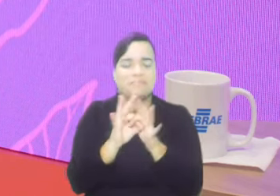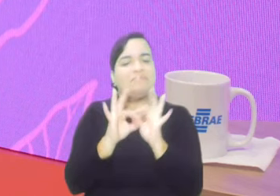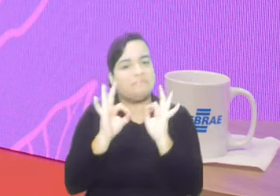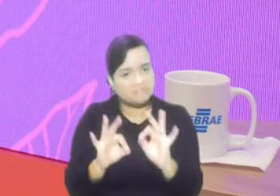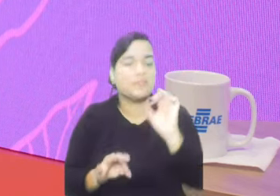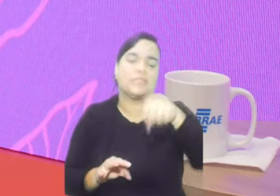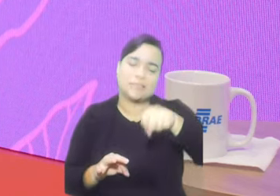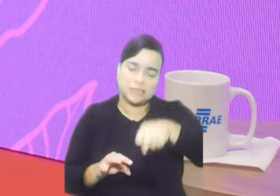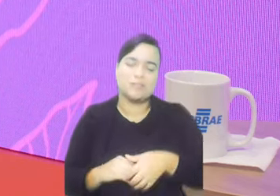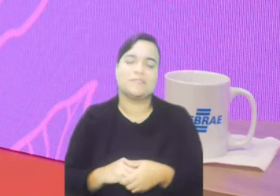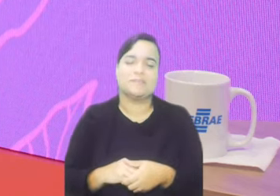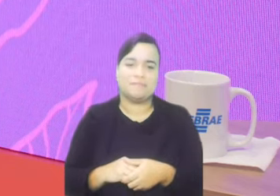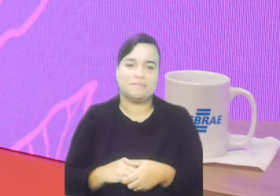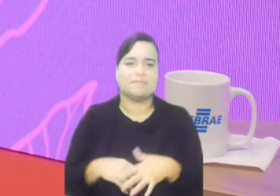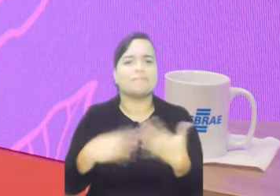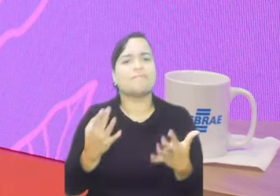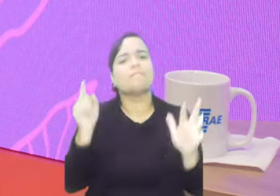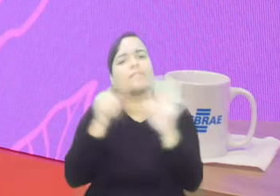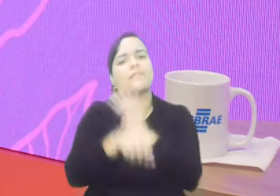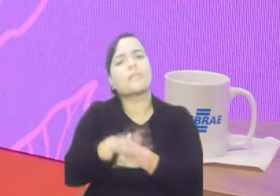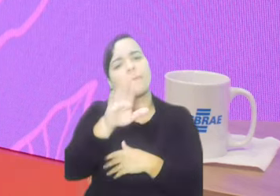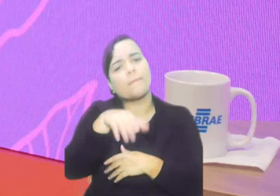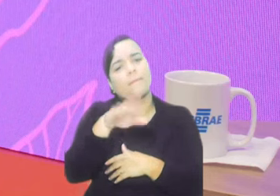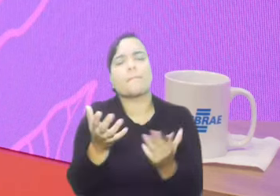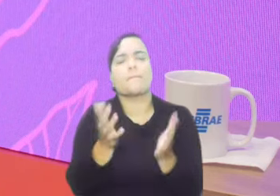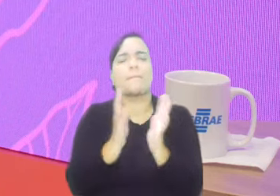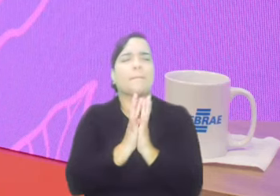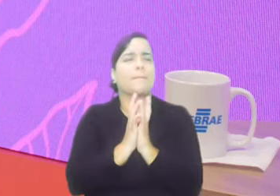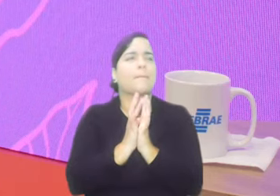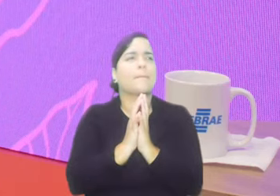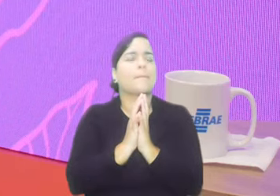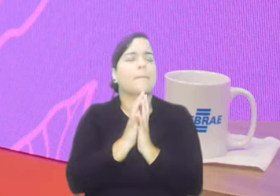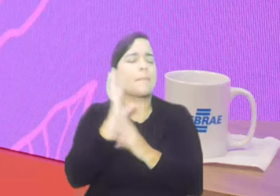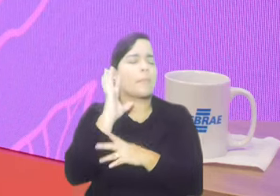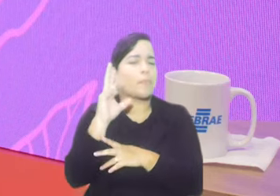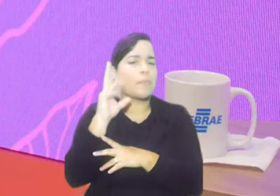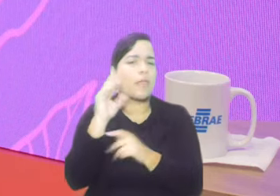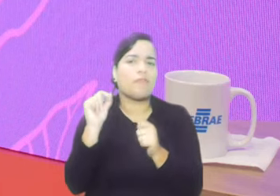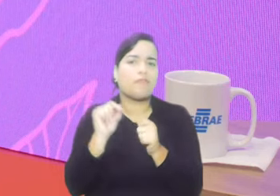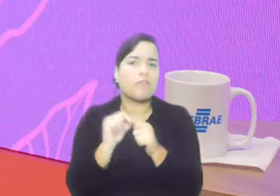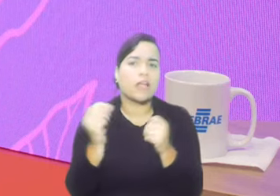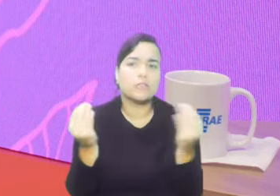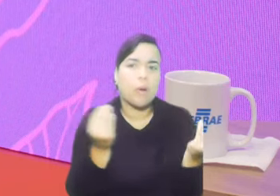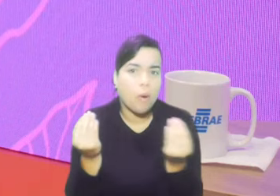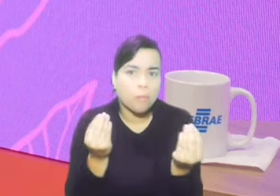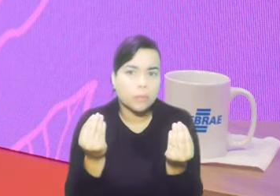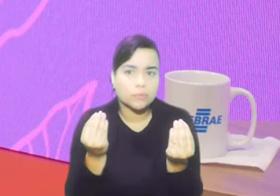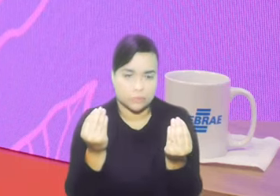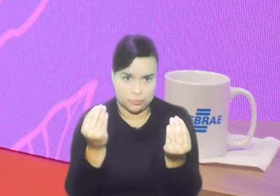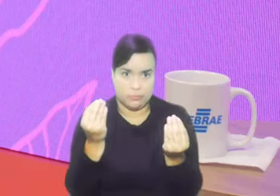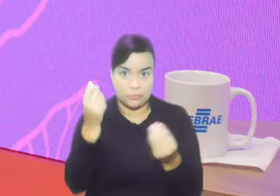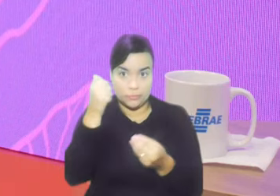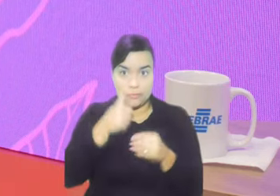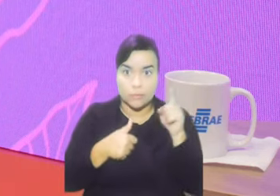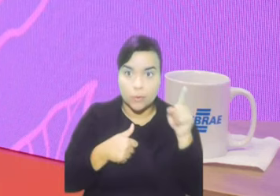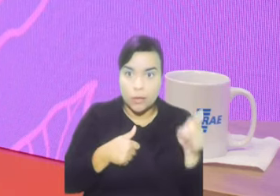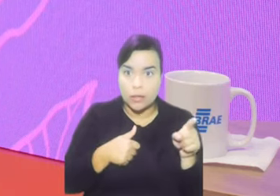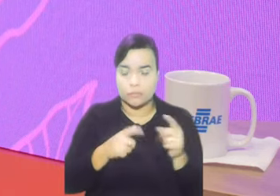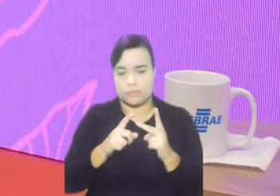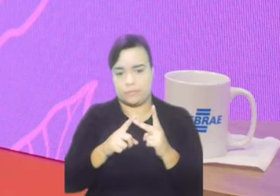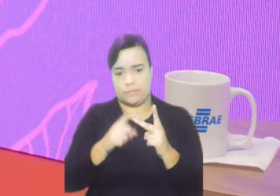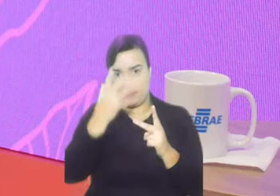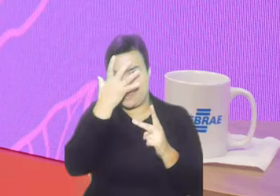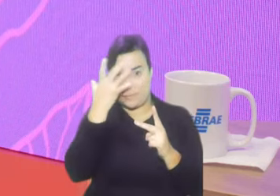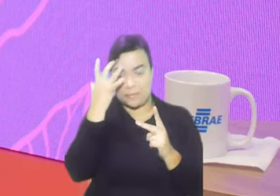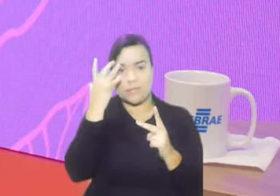como faz para essa mulher, para o refugiado, verificar